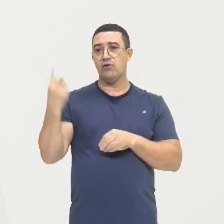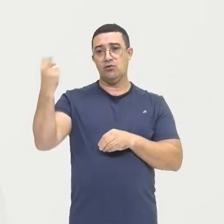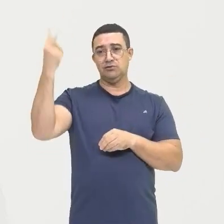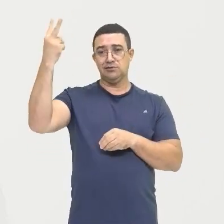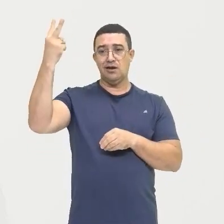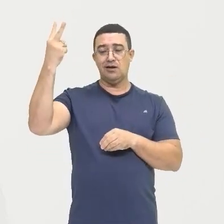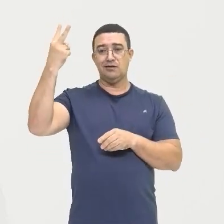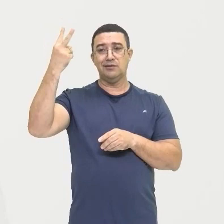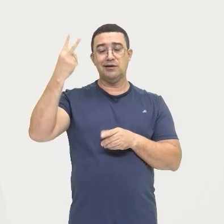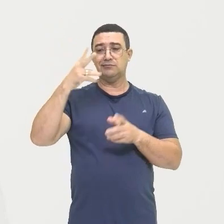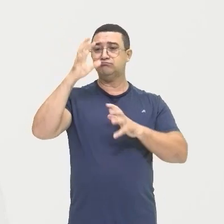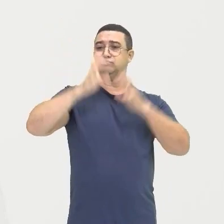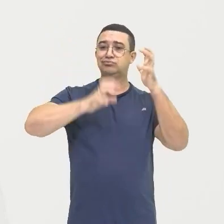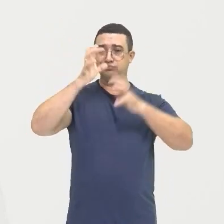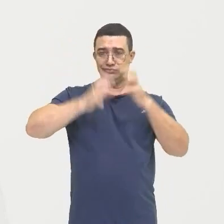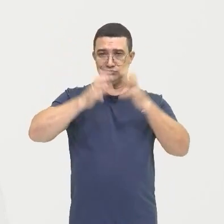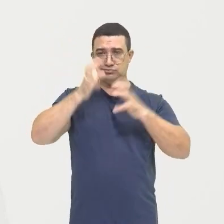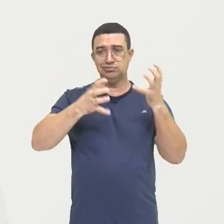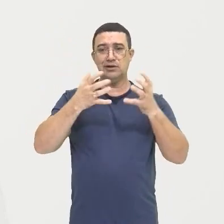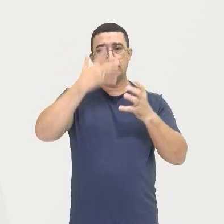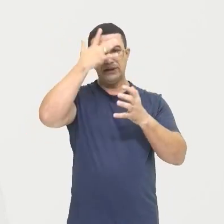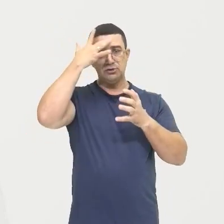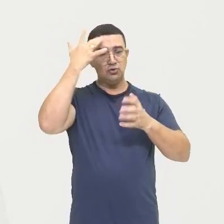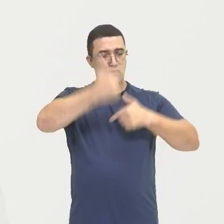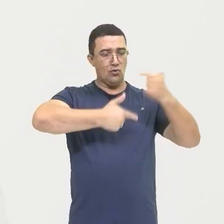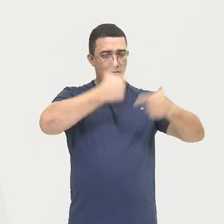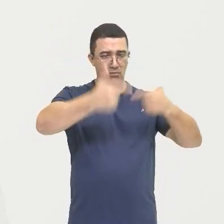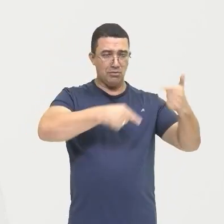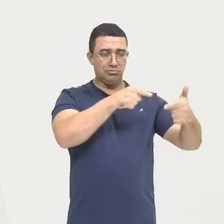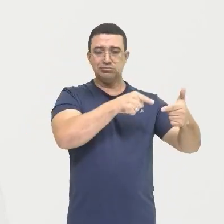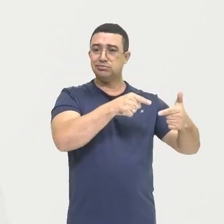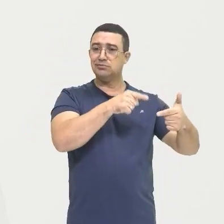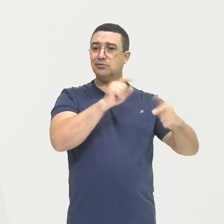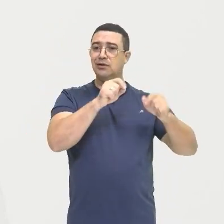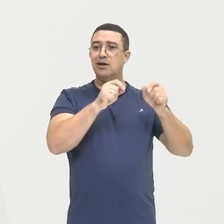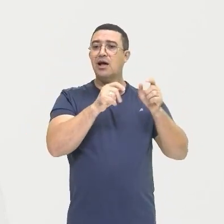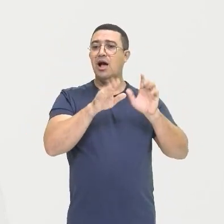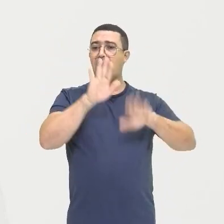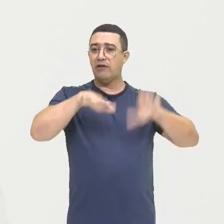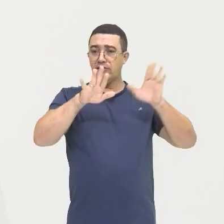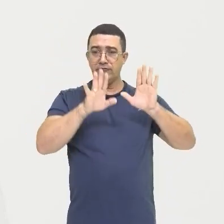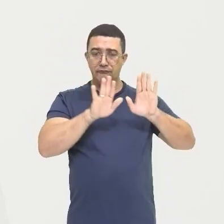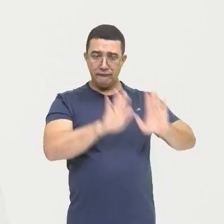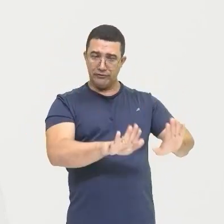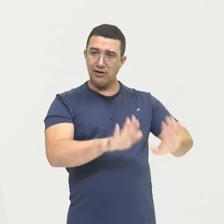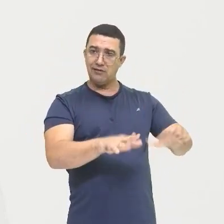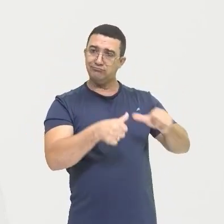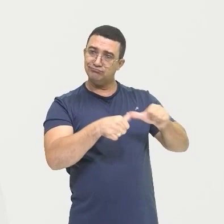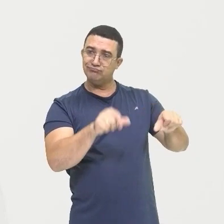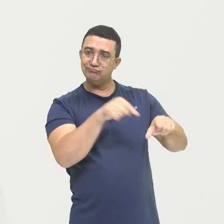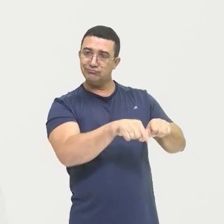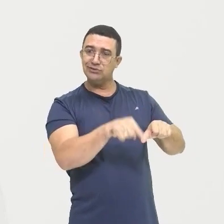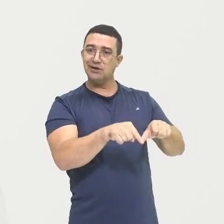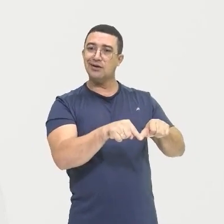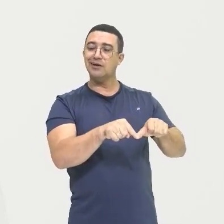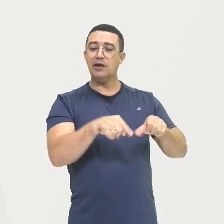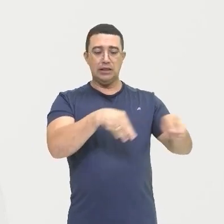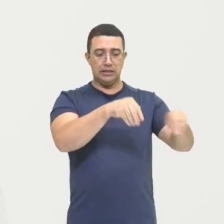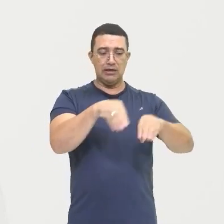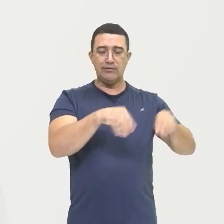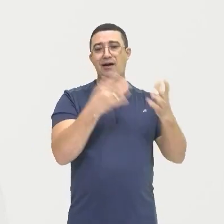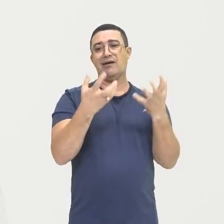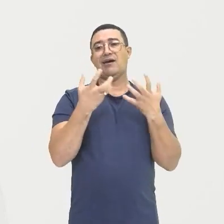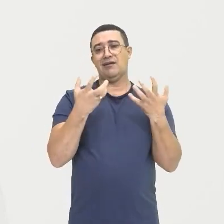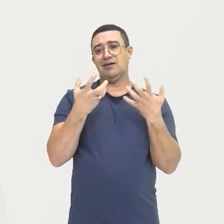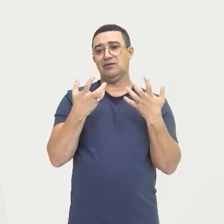E aí esses conflitos Dos trabalhadores rurais Que acabam se assentando Ali naquelas terras Para tentar Uma redistribuição E